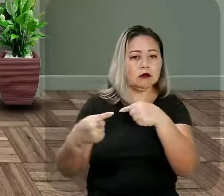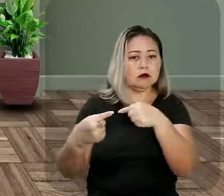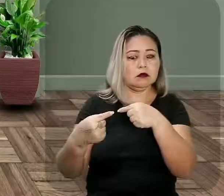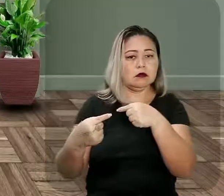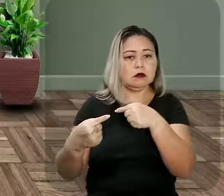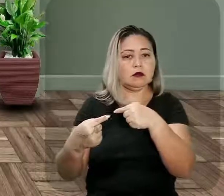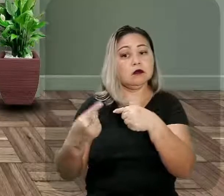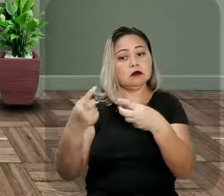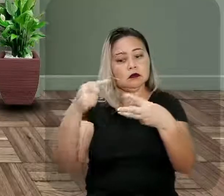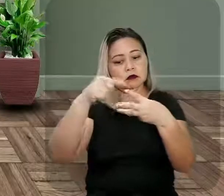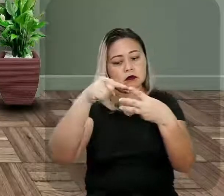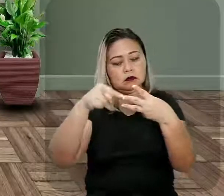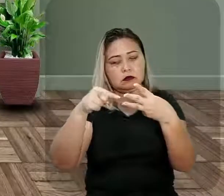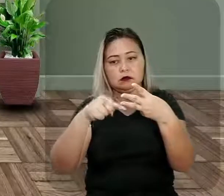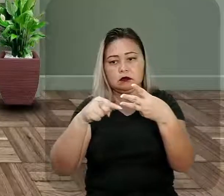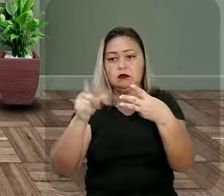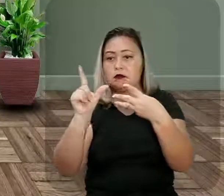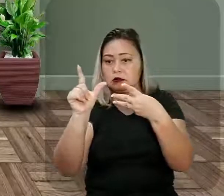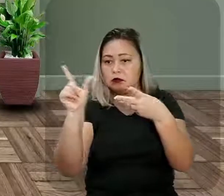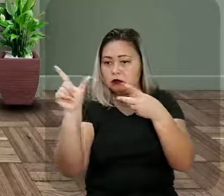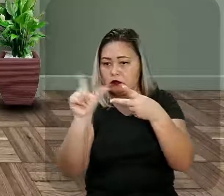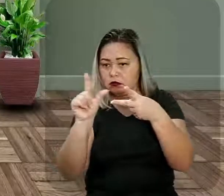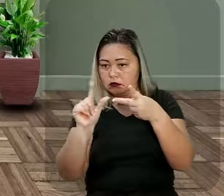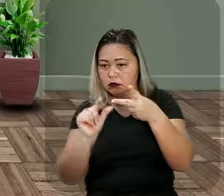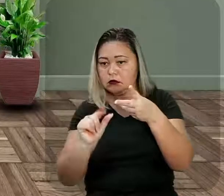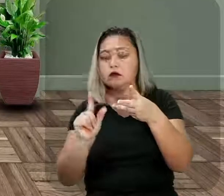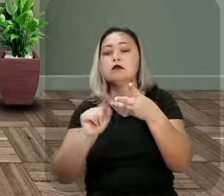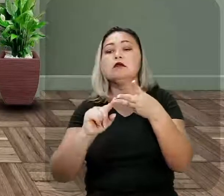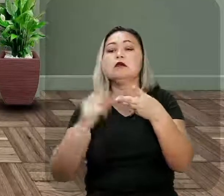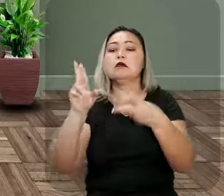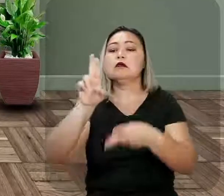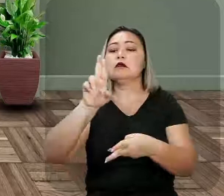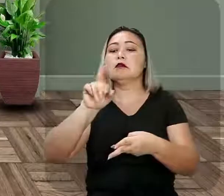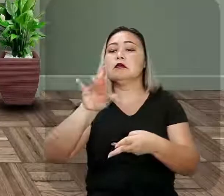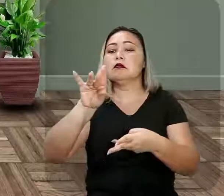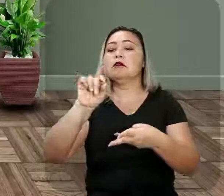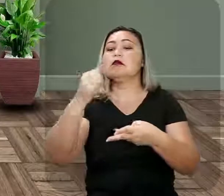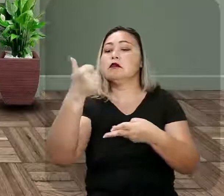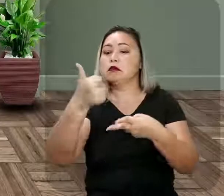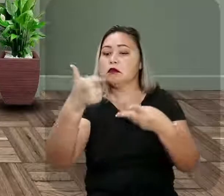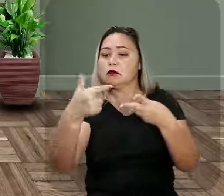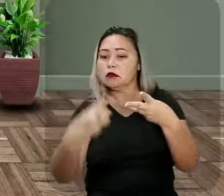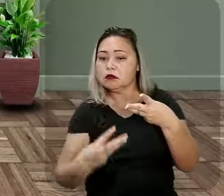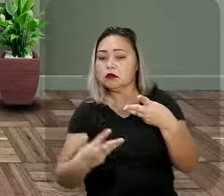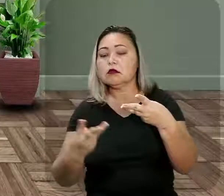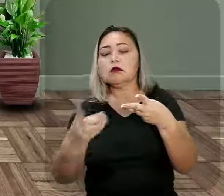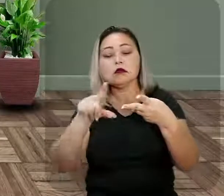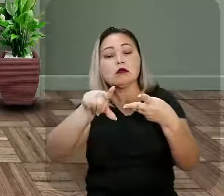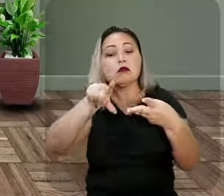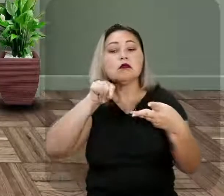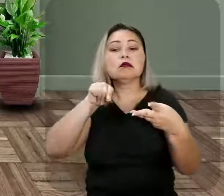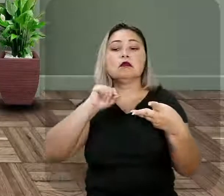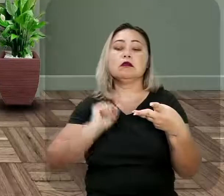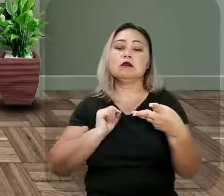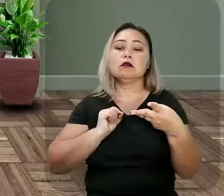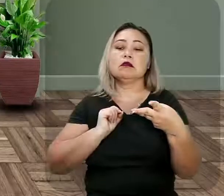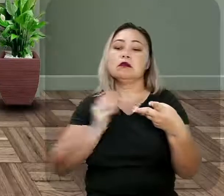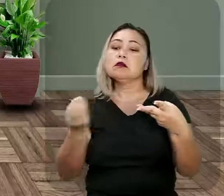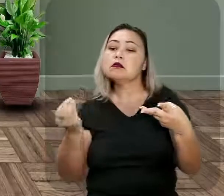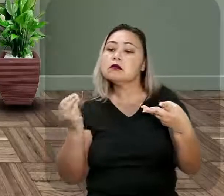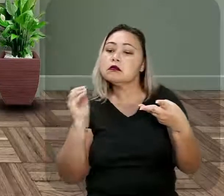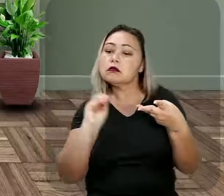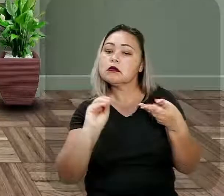você tem três resumos, unidade 1, unidade 2, unidade 3, e aí você escolhe um e você vai